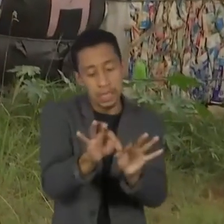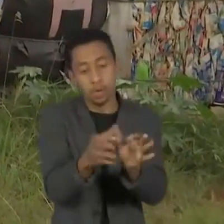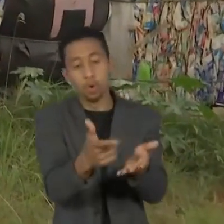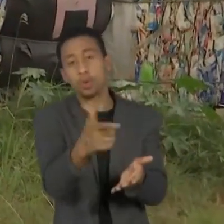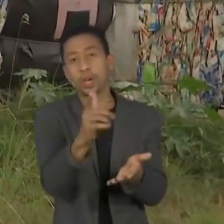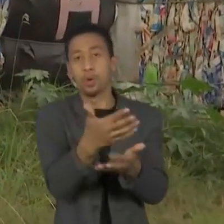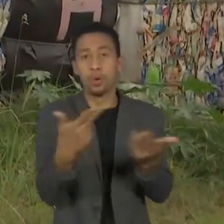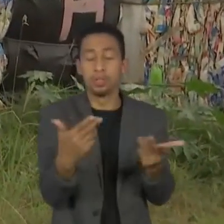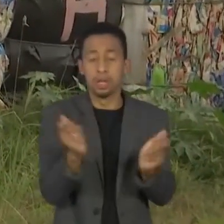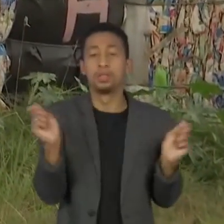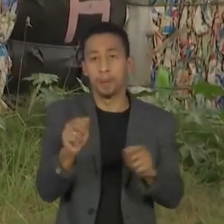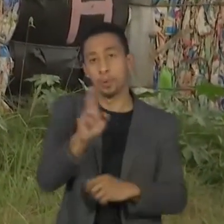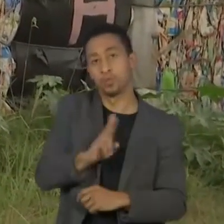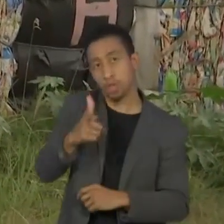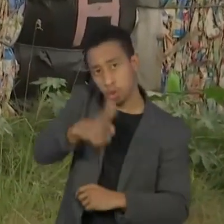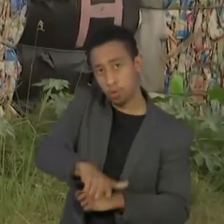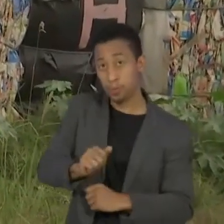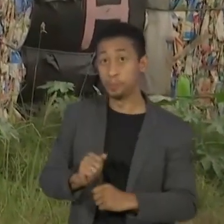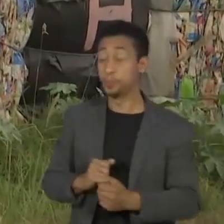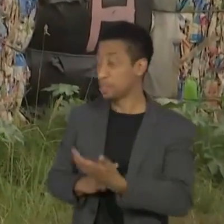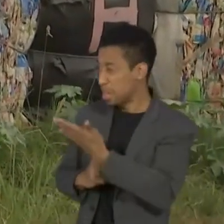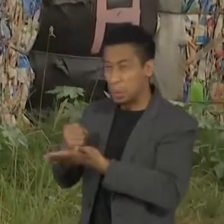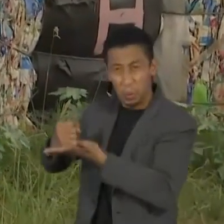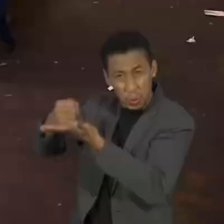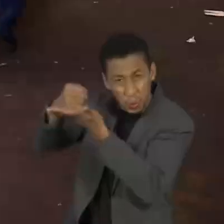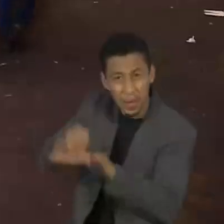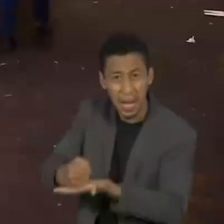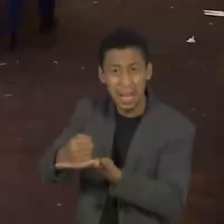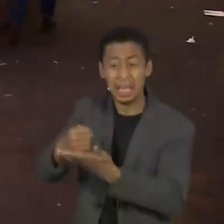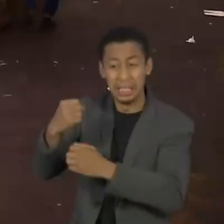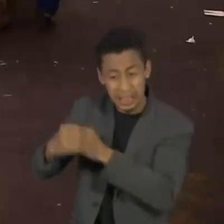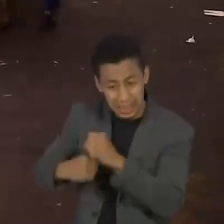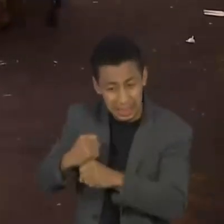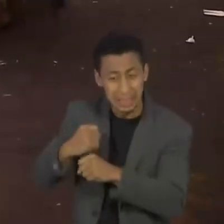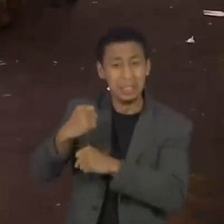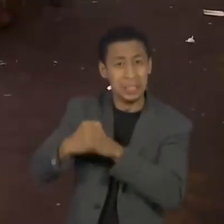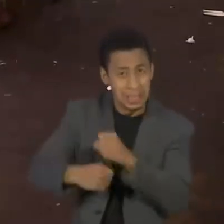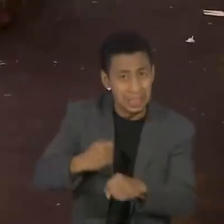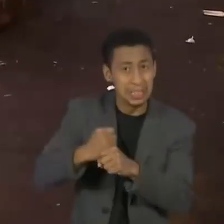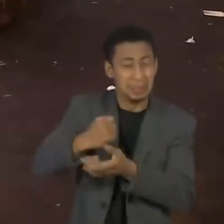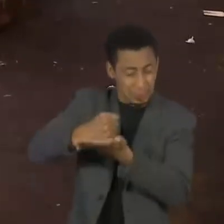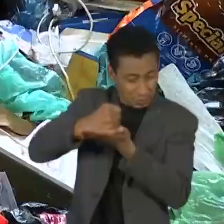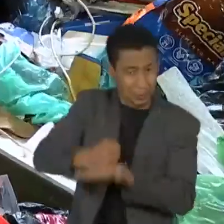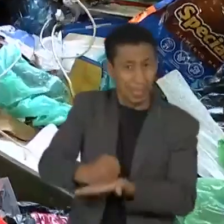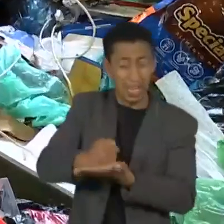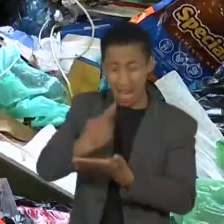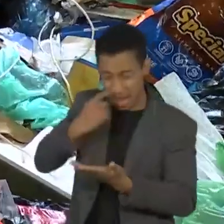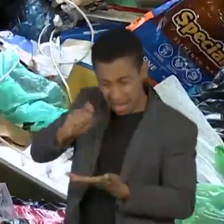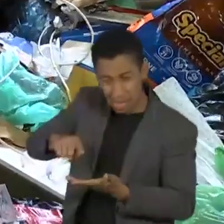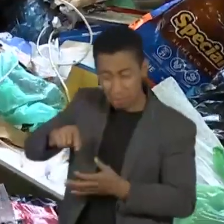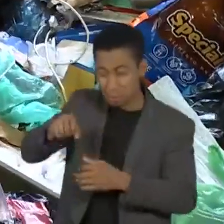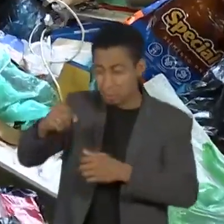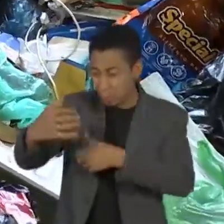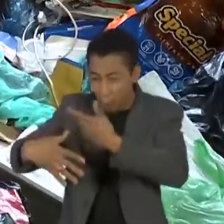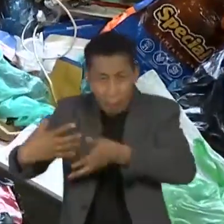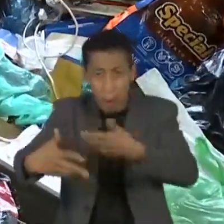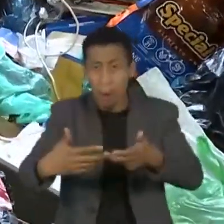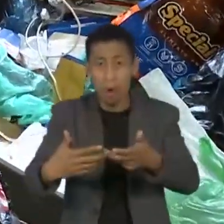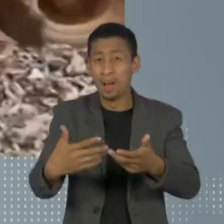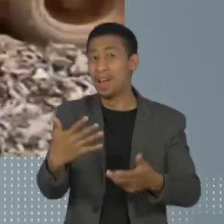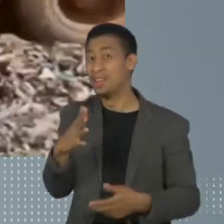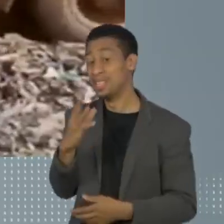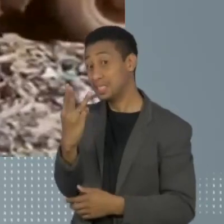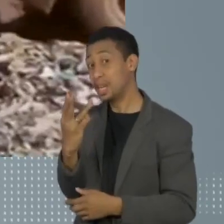de toneladas de resíduos sólidos gerados no Brasil todos os anos, apenas 3% são destinados às indústrias e cooperativas de